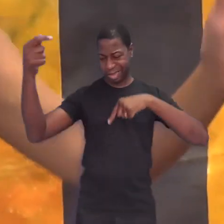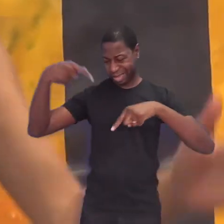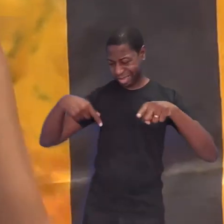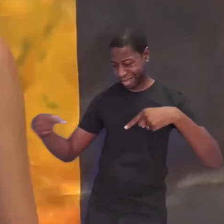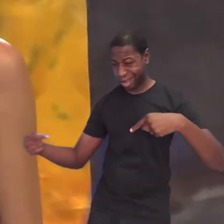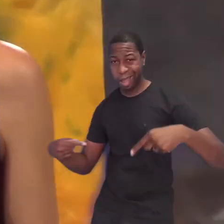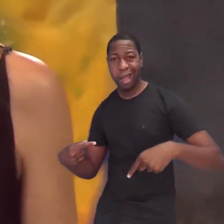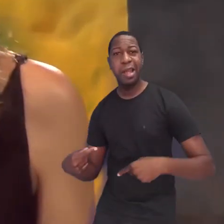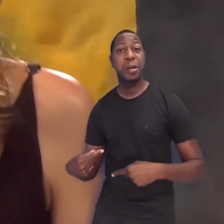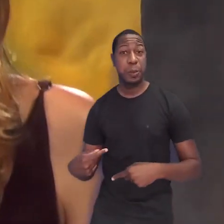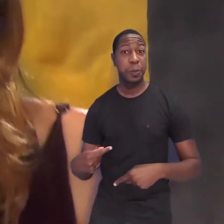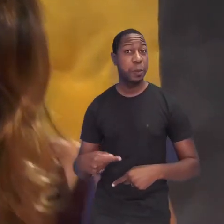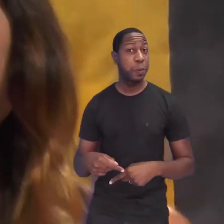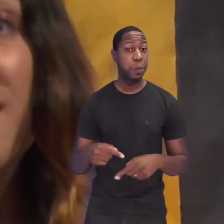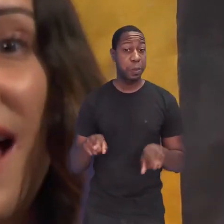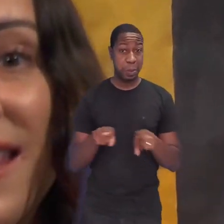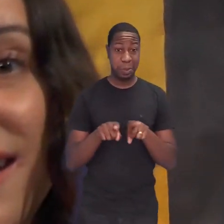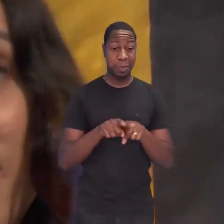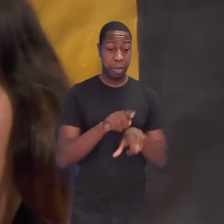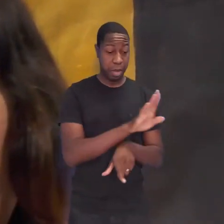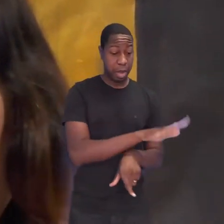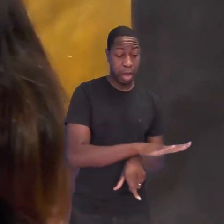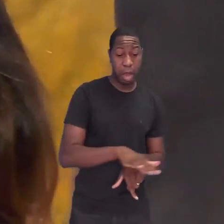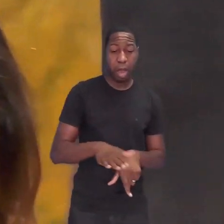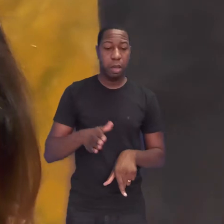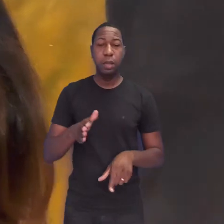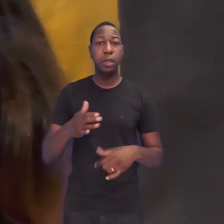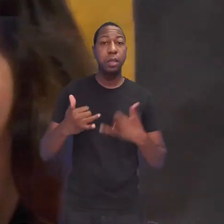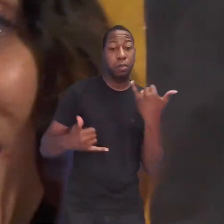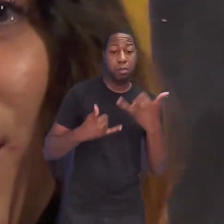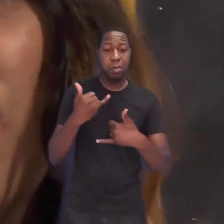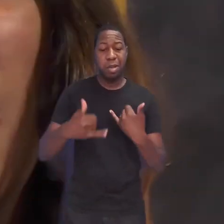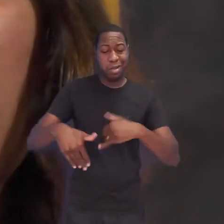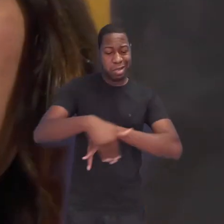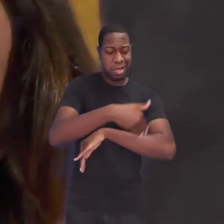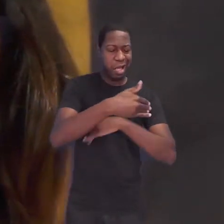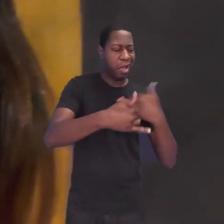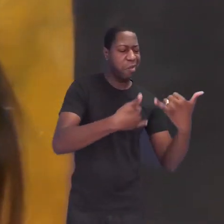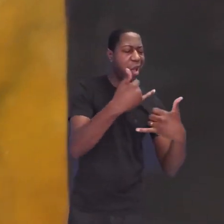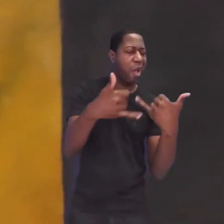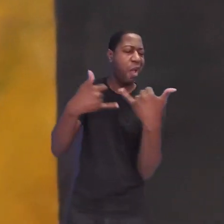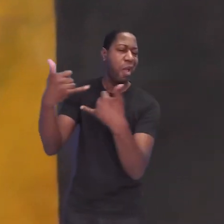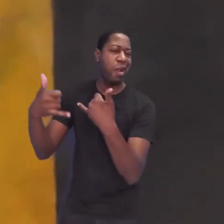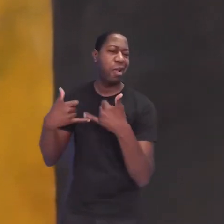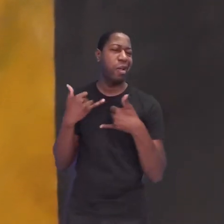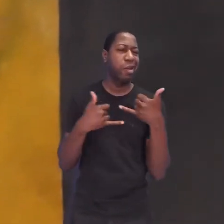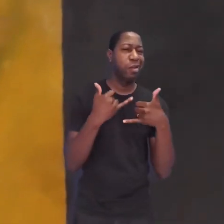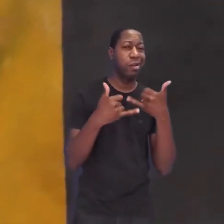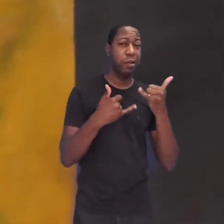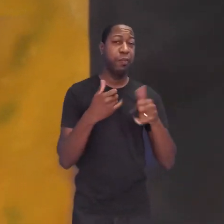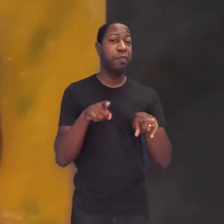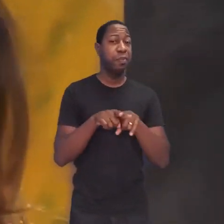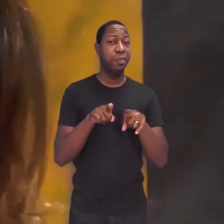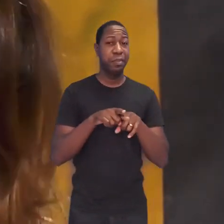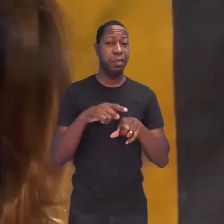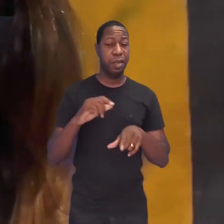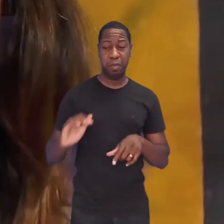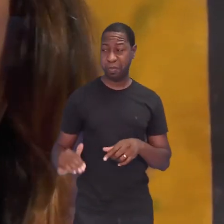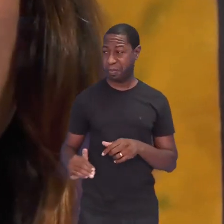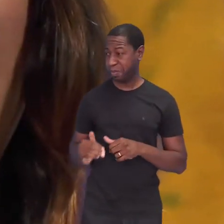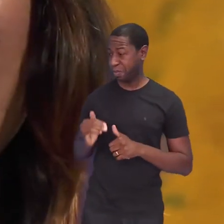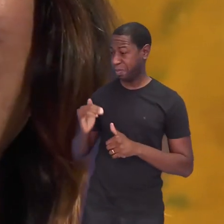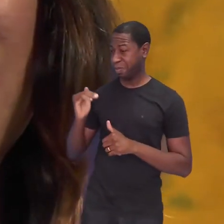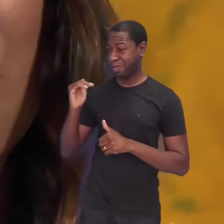outro. As crianças começaram a sair às ruas para brincar. Os adultos saíam para conversar. As